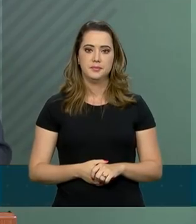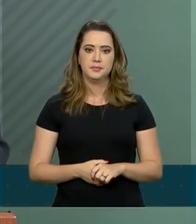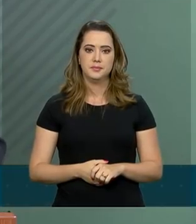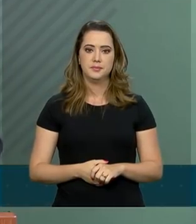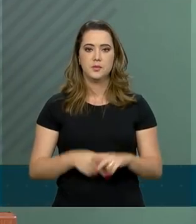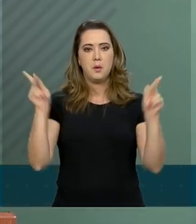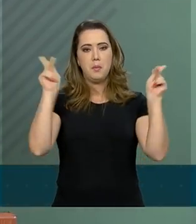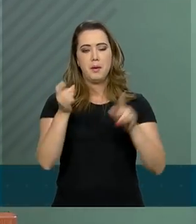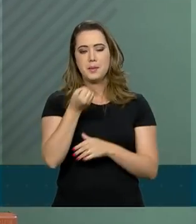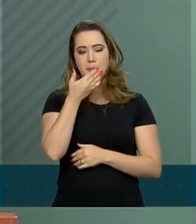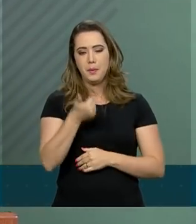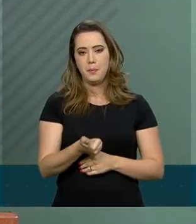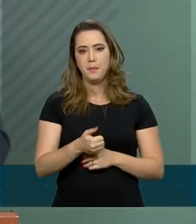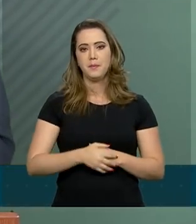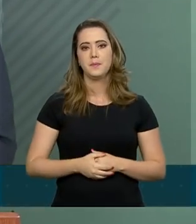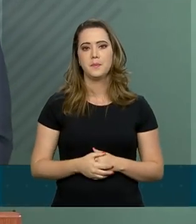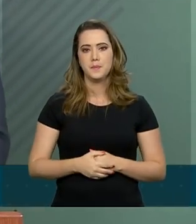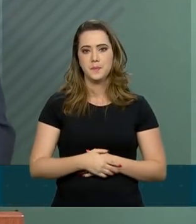Paz e bem.